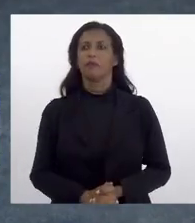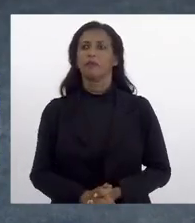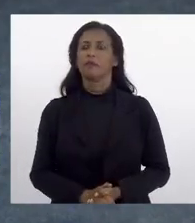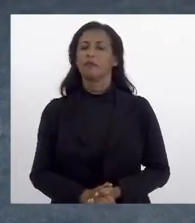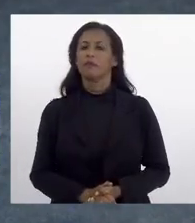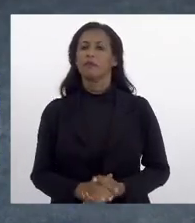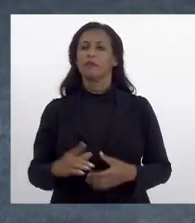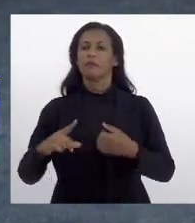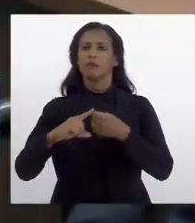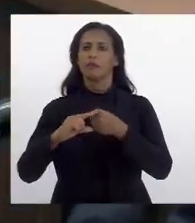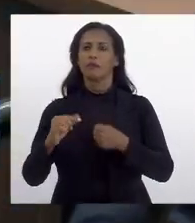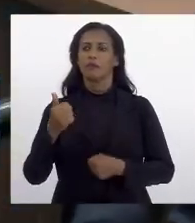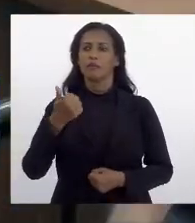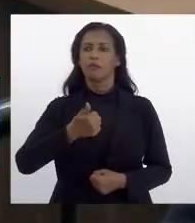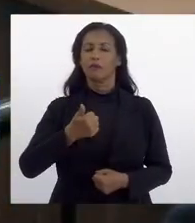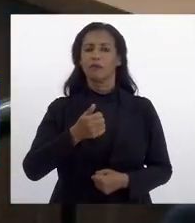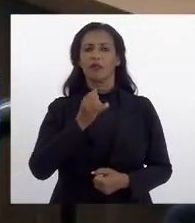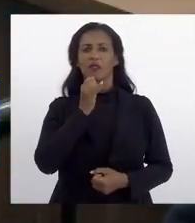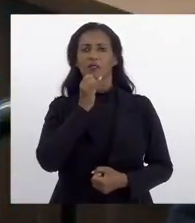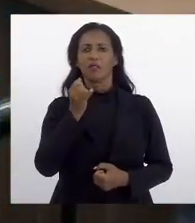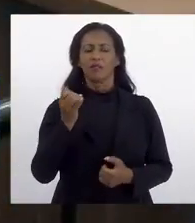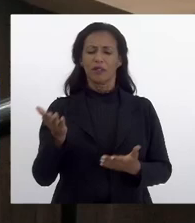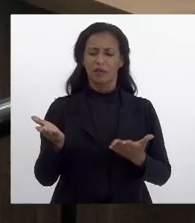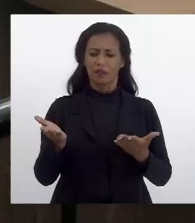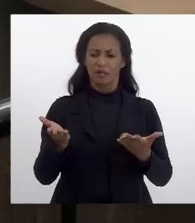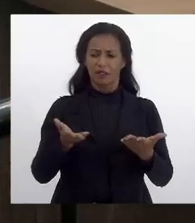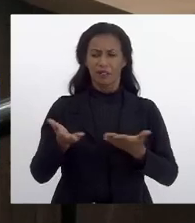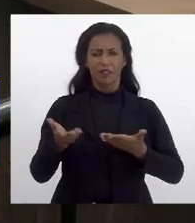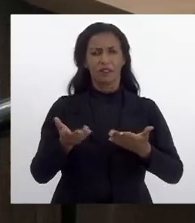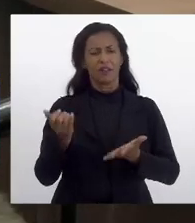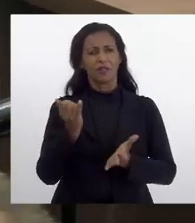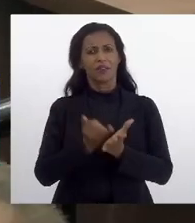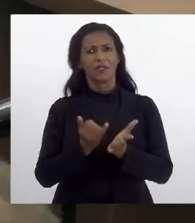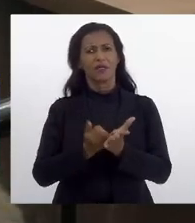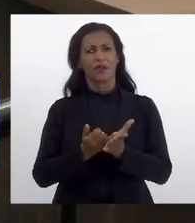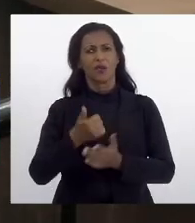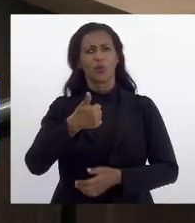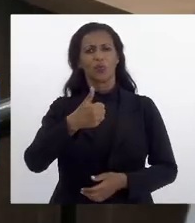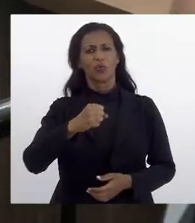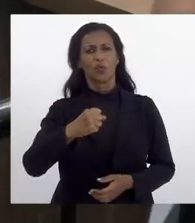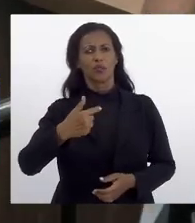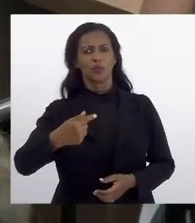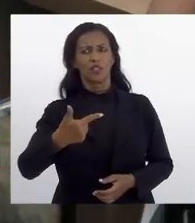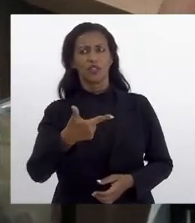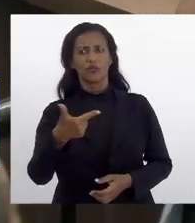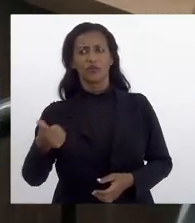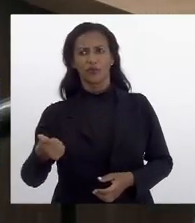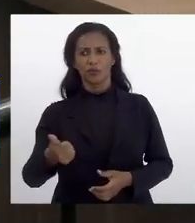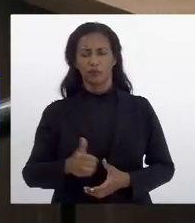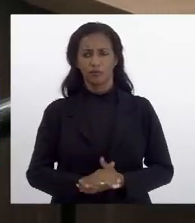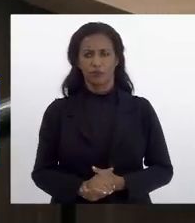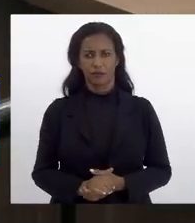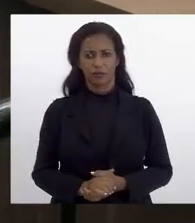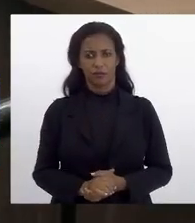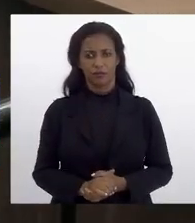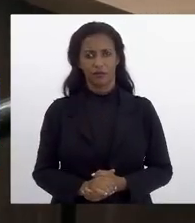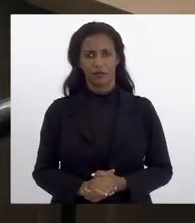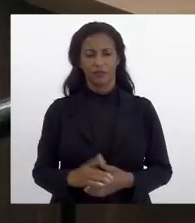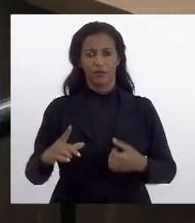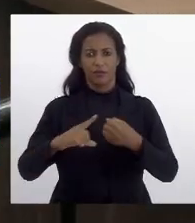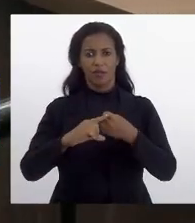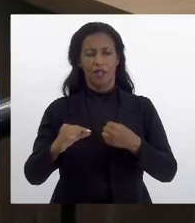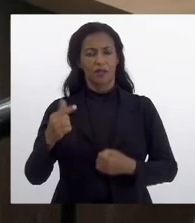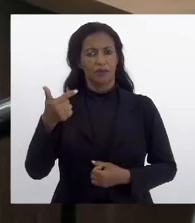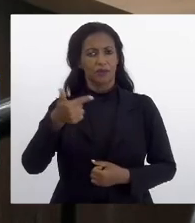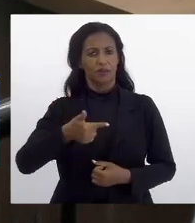Artigo 1º. Fica internalizado o convênio ICMS 187, de 21. Artigo